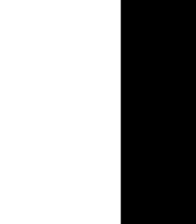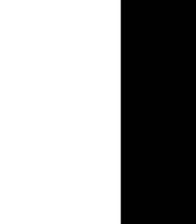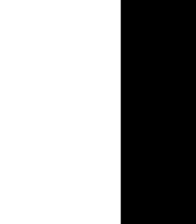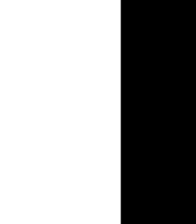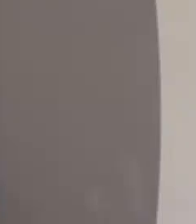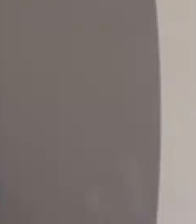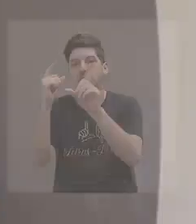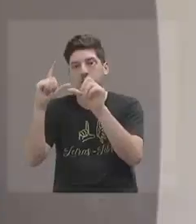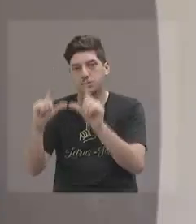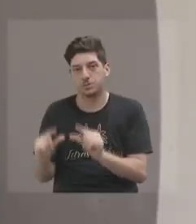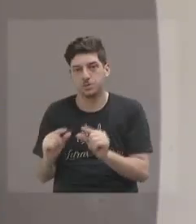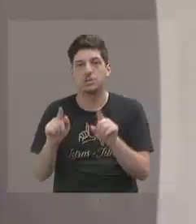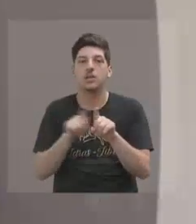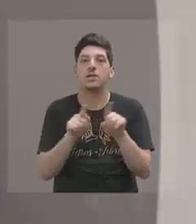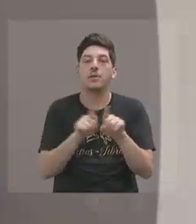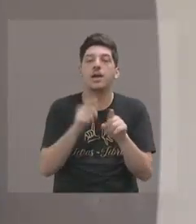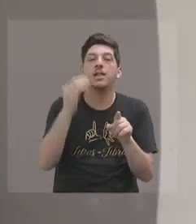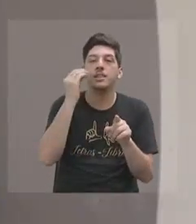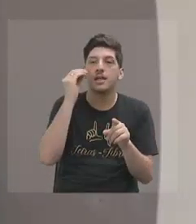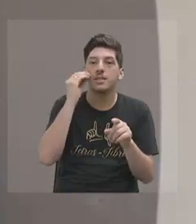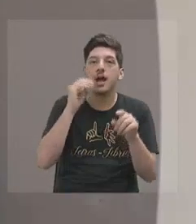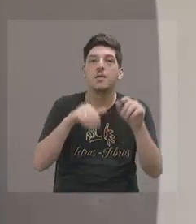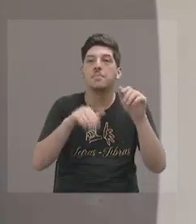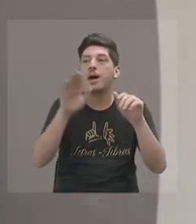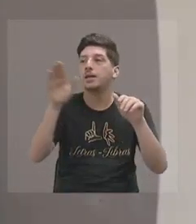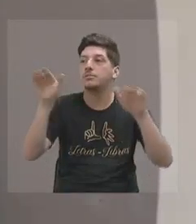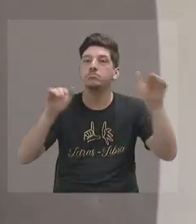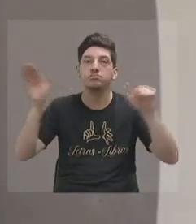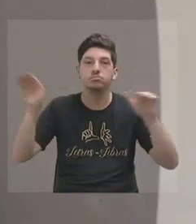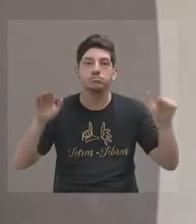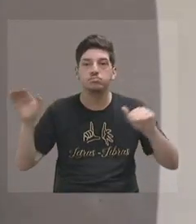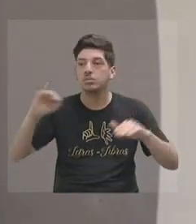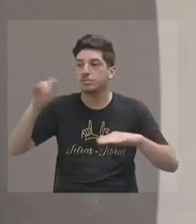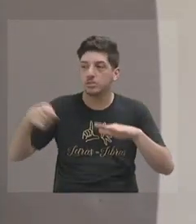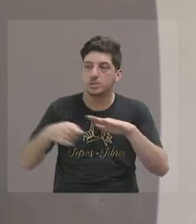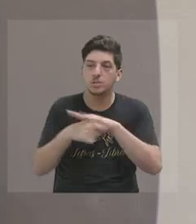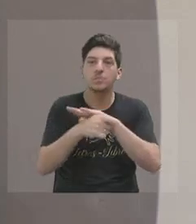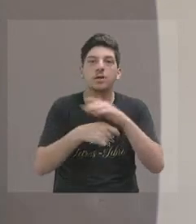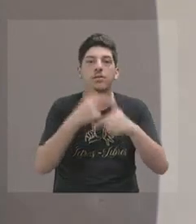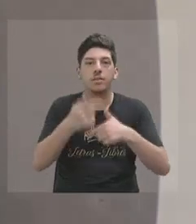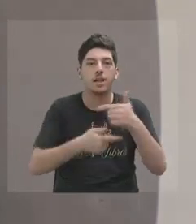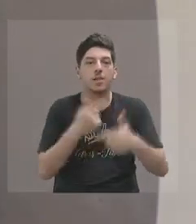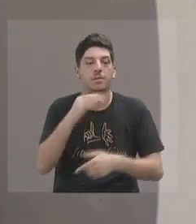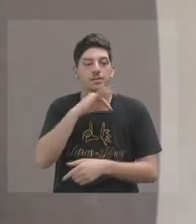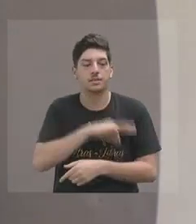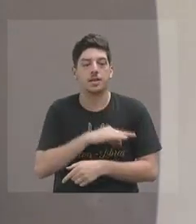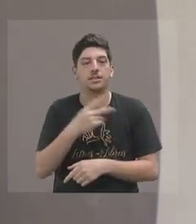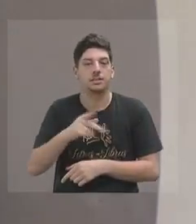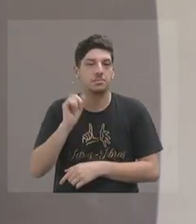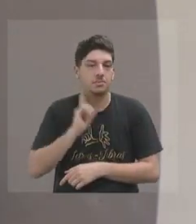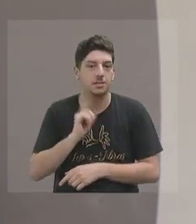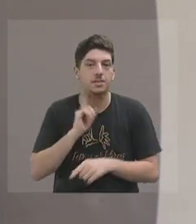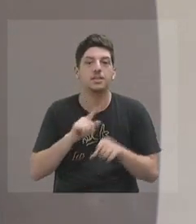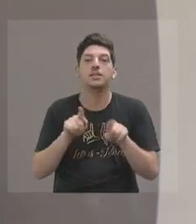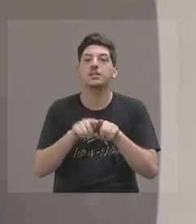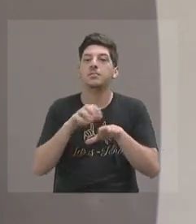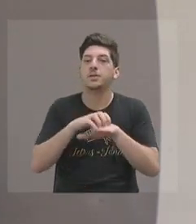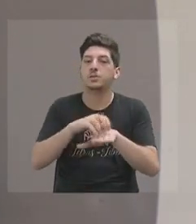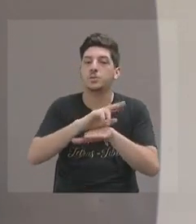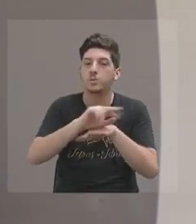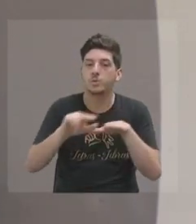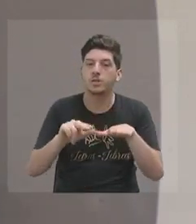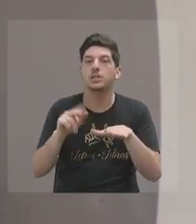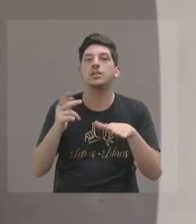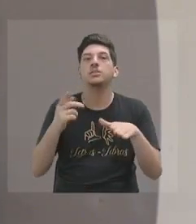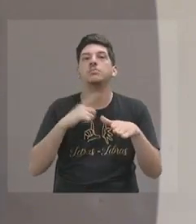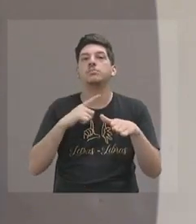investimentos para a geração de emprego e renda em Minas Gerais, para atrair turismo, esse Carnaval